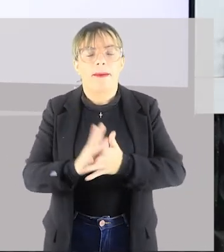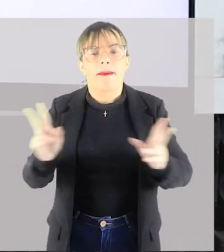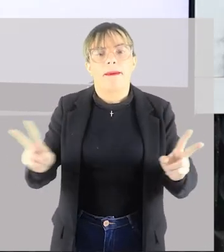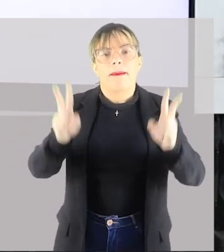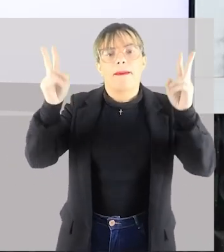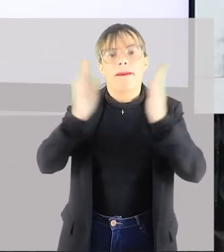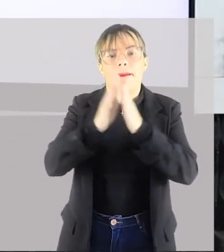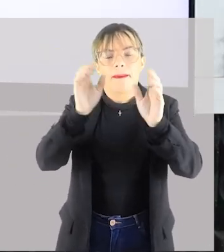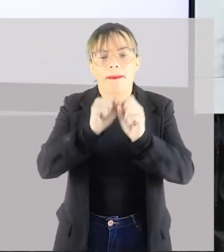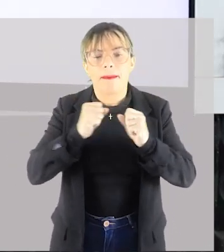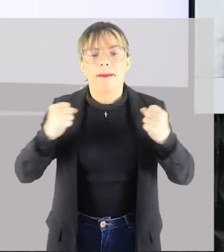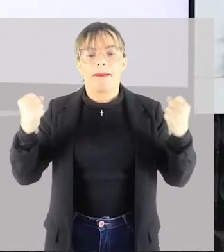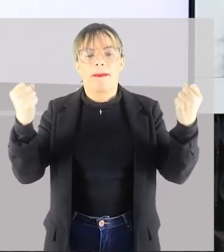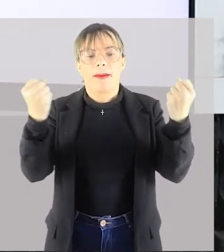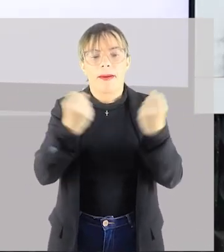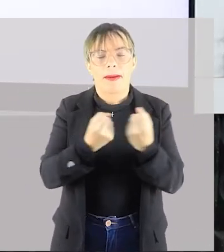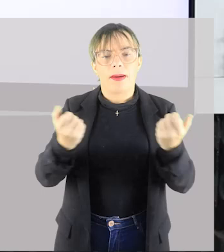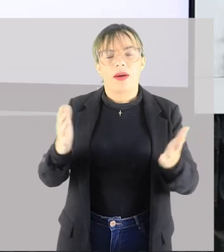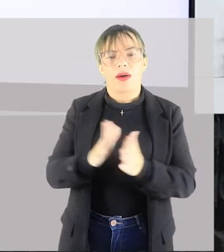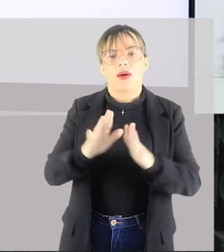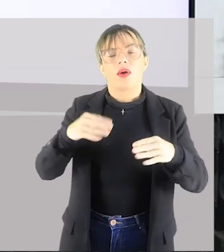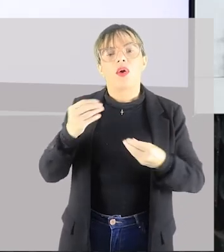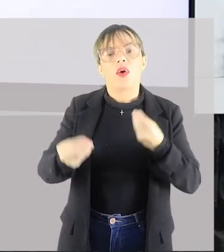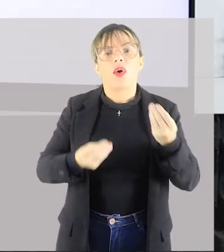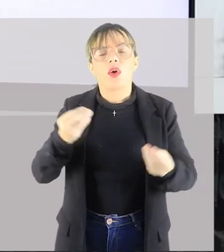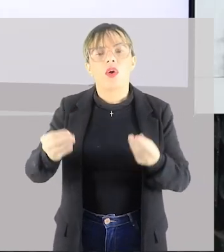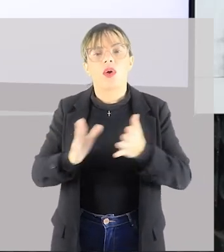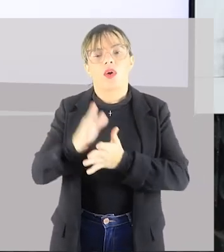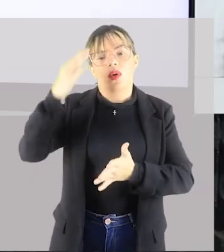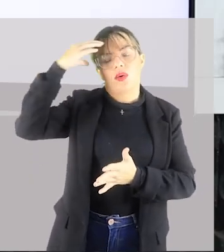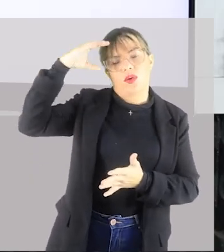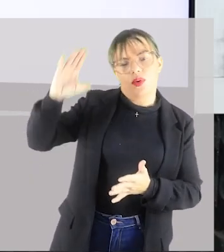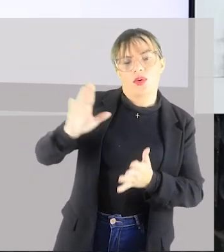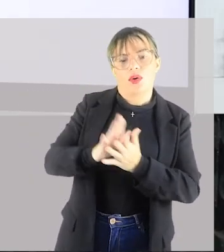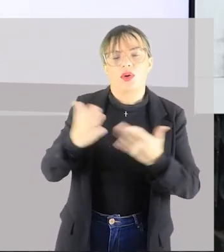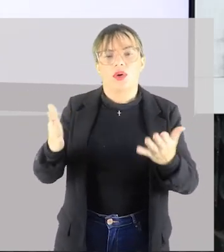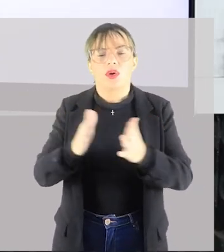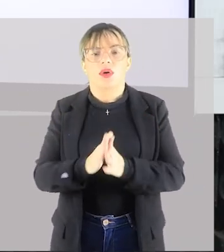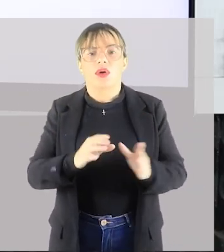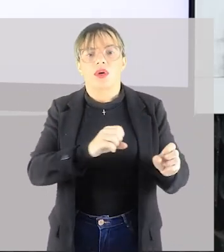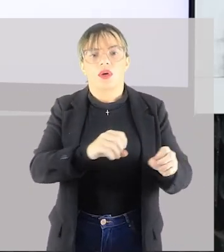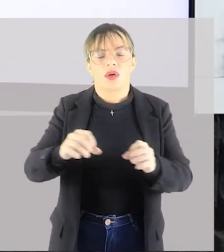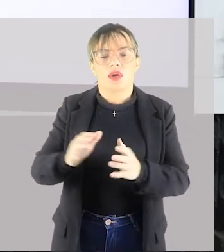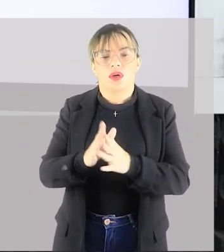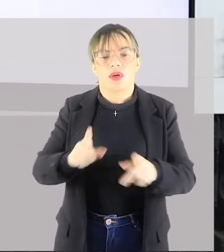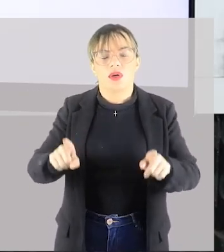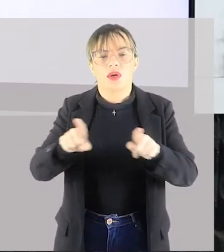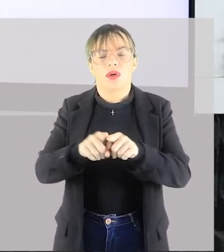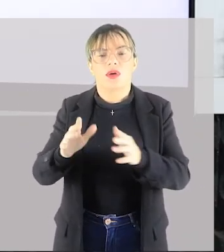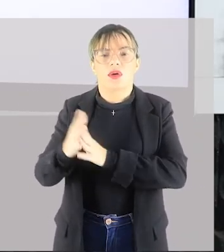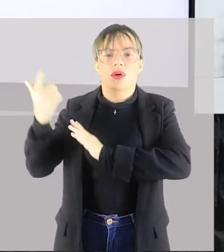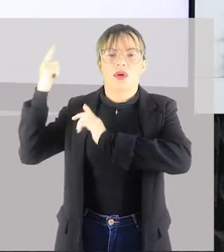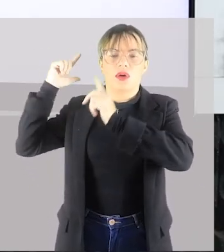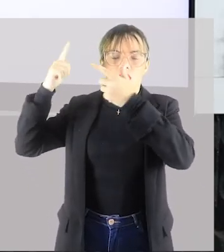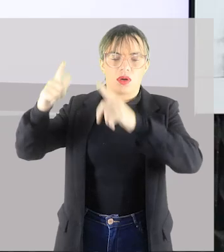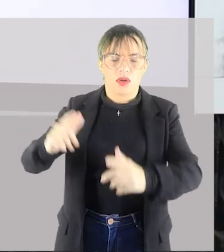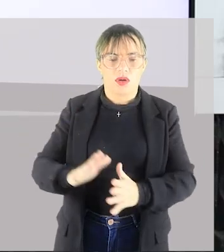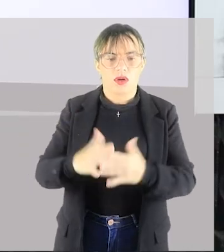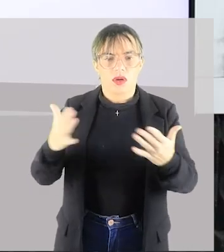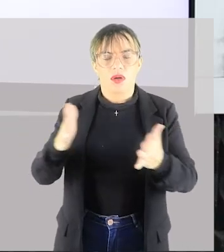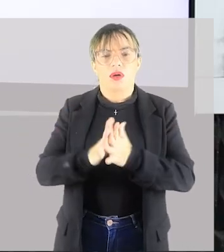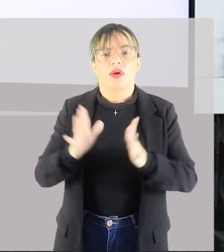sociais, como forma de passar valores culturais, formas de passar tradições que são